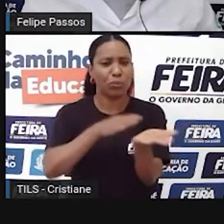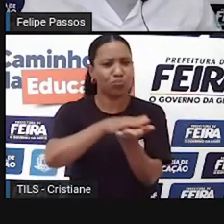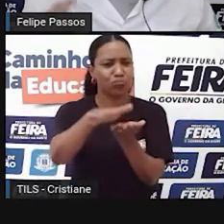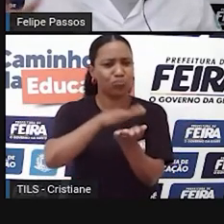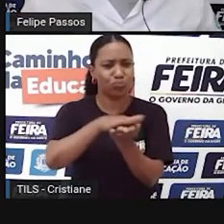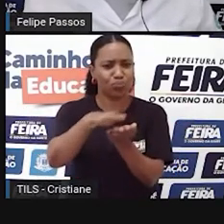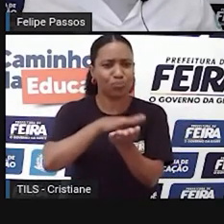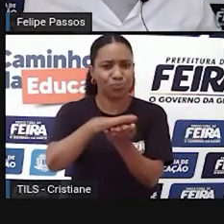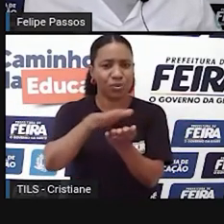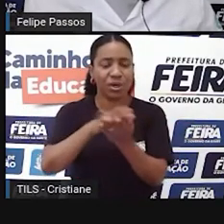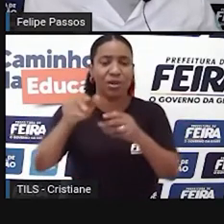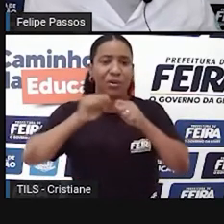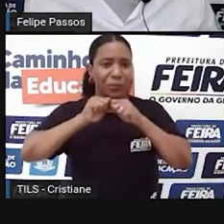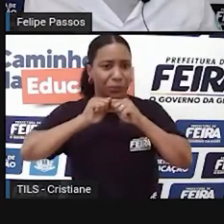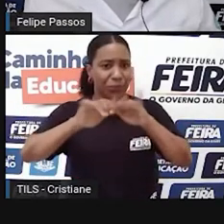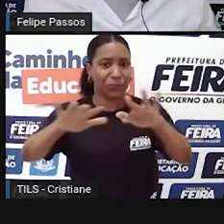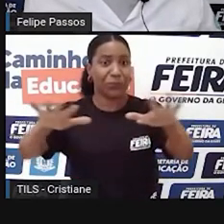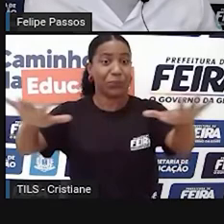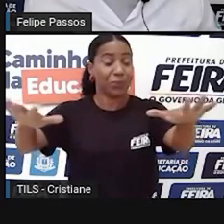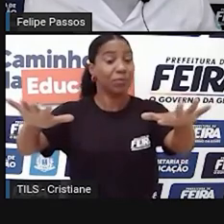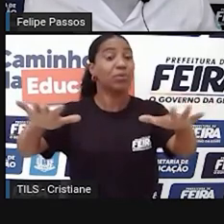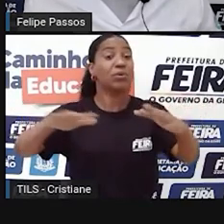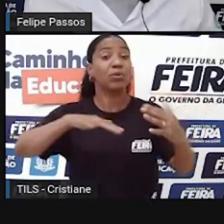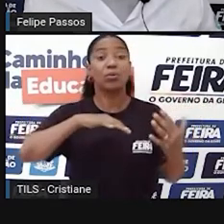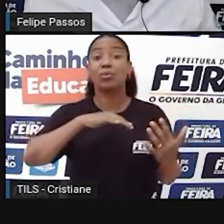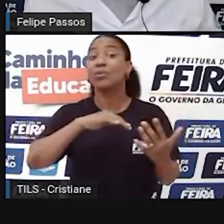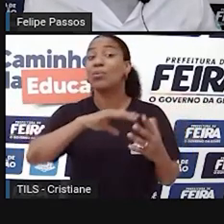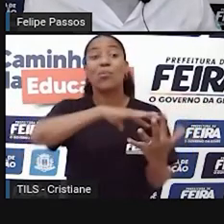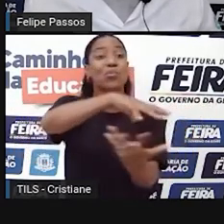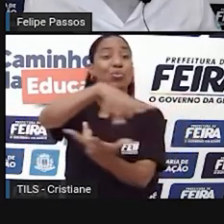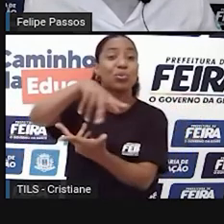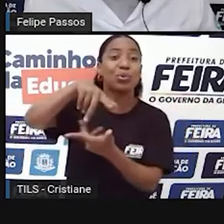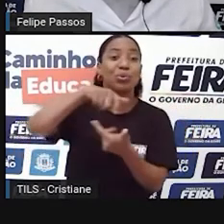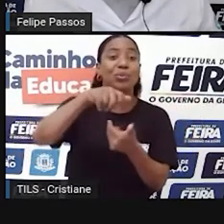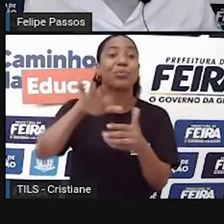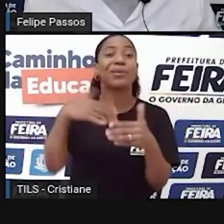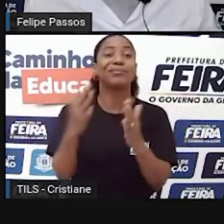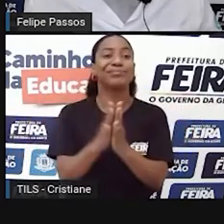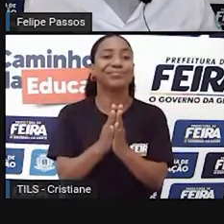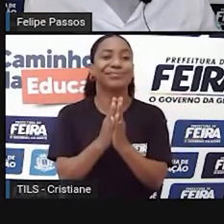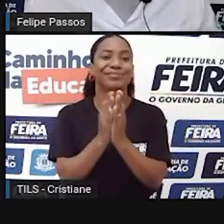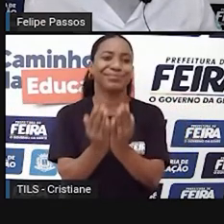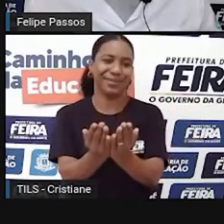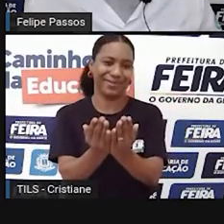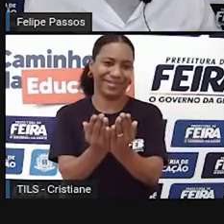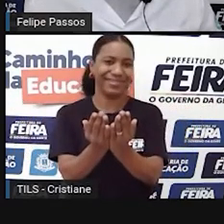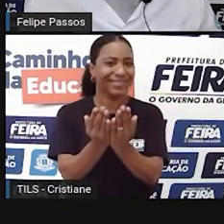espalhados, disseminados pelo mundo, é a Bíblia cristã, judaico-cristã.